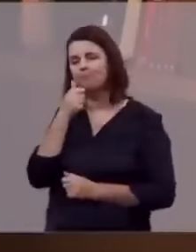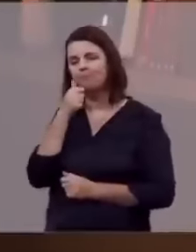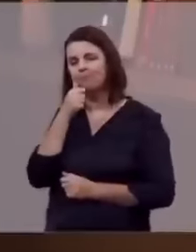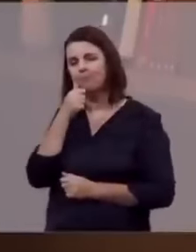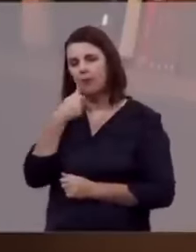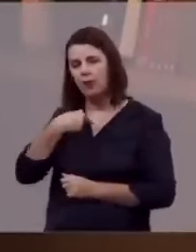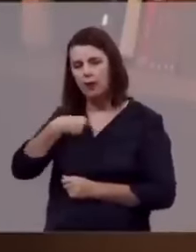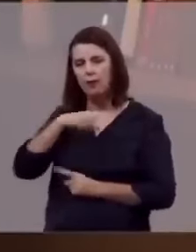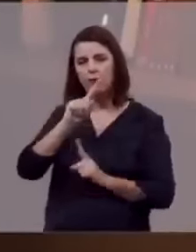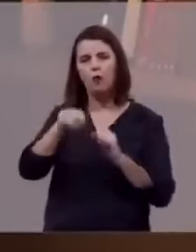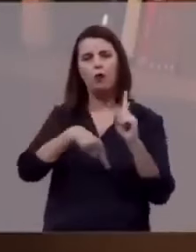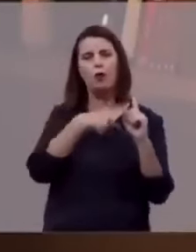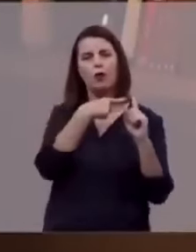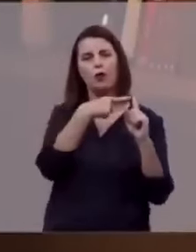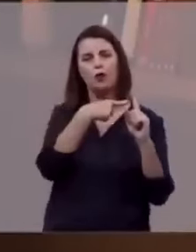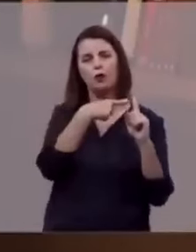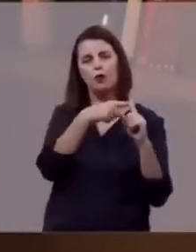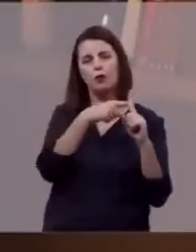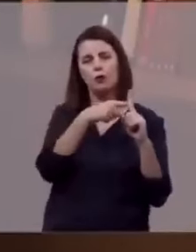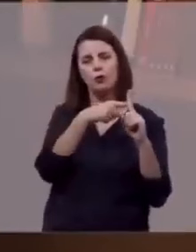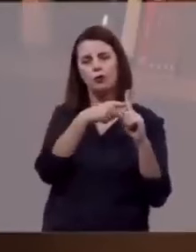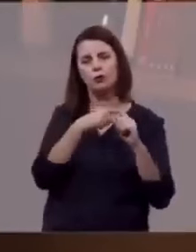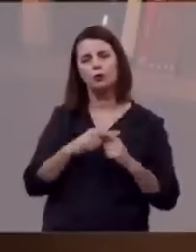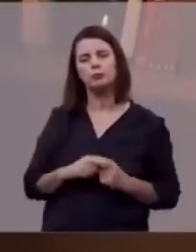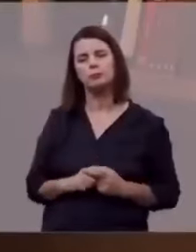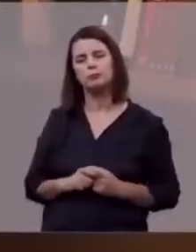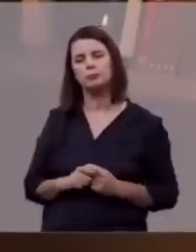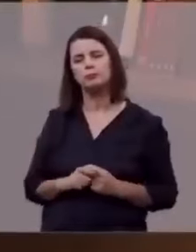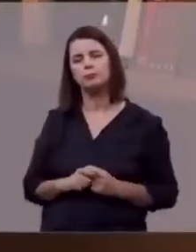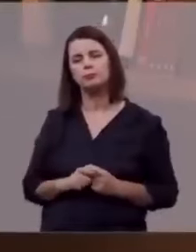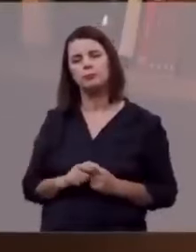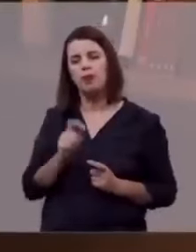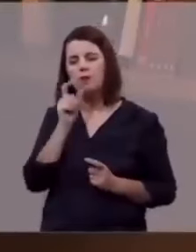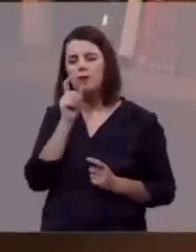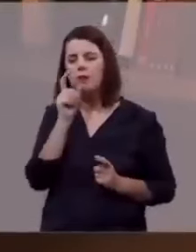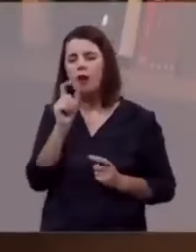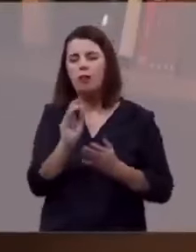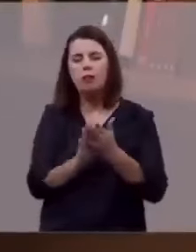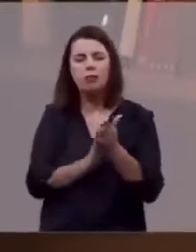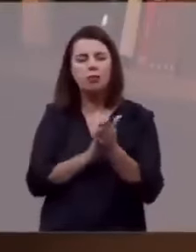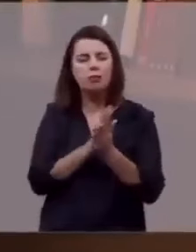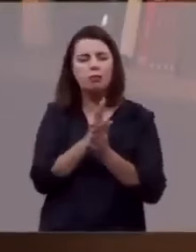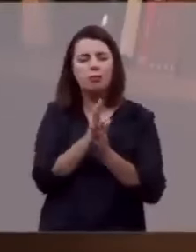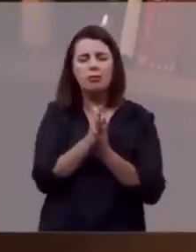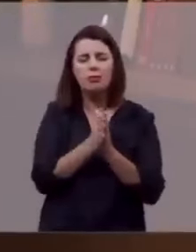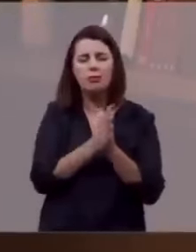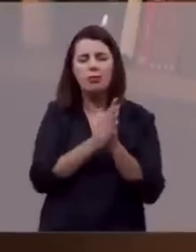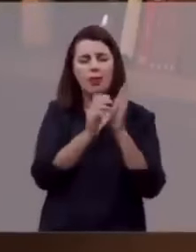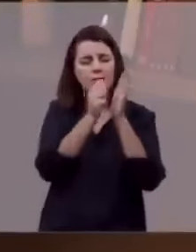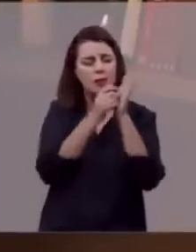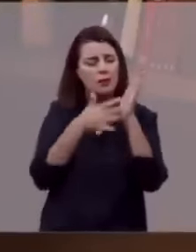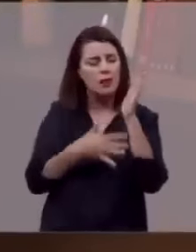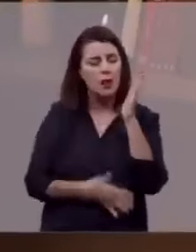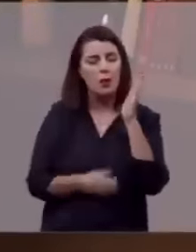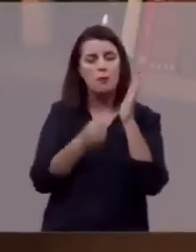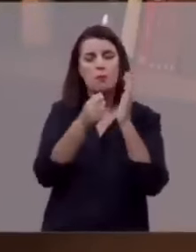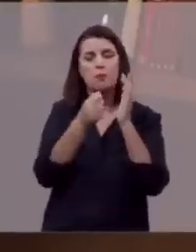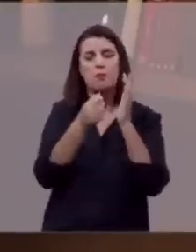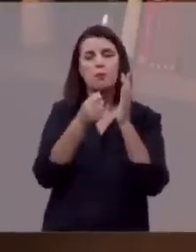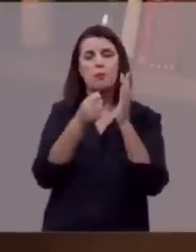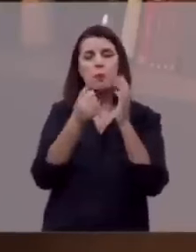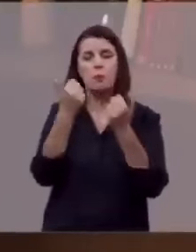que foi para o matadouro e sem abrir a palavra, derramou o seu sangue por você e por mim,